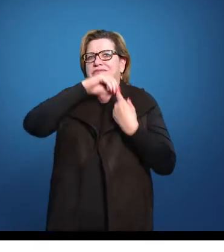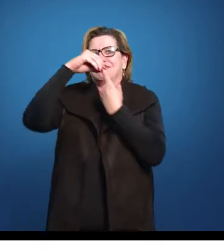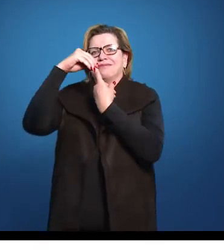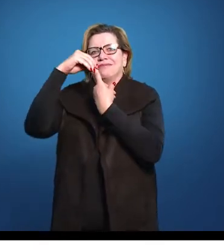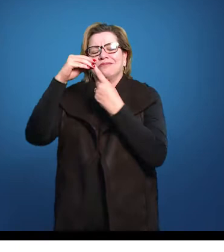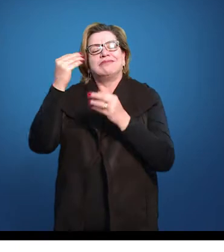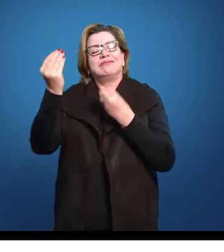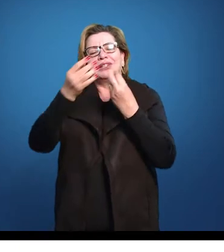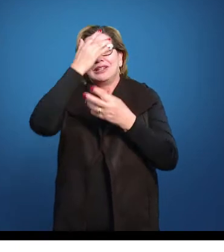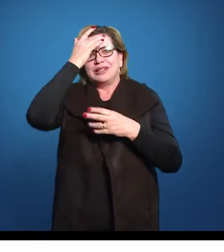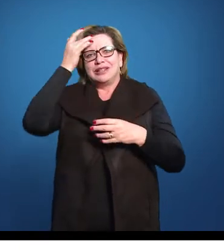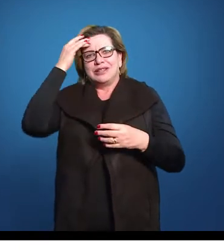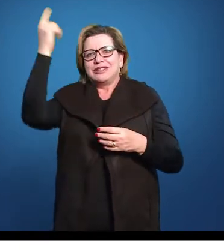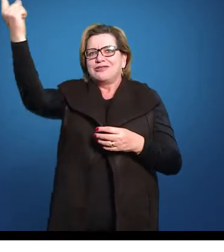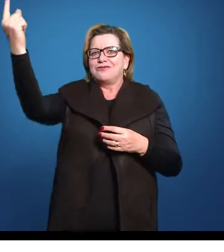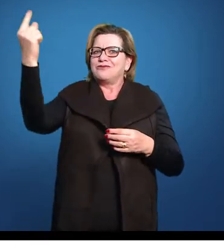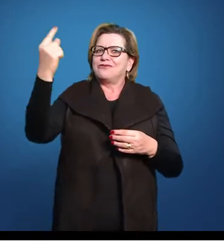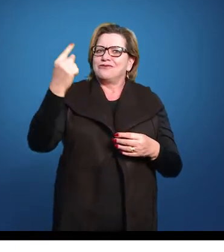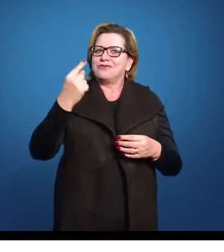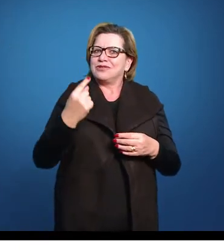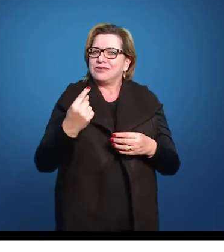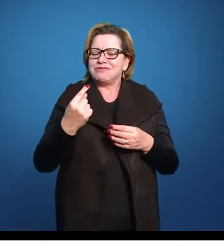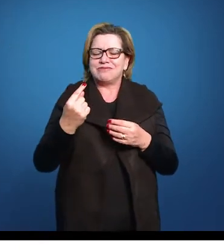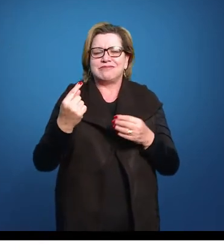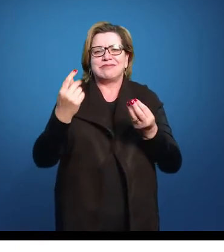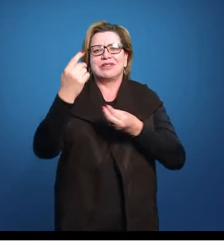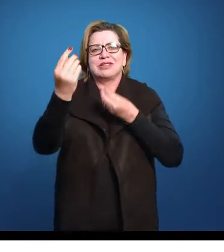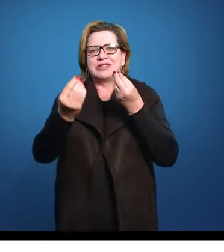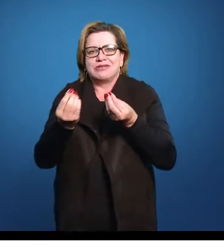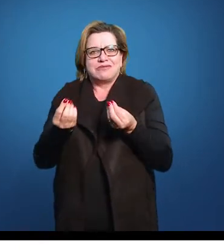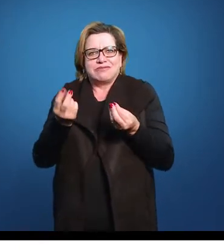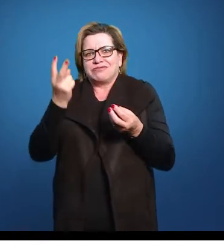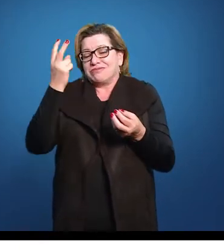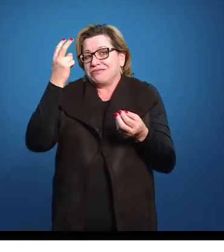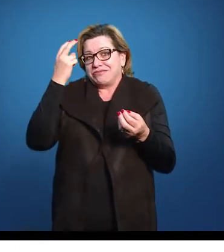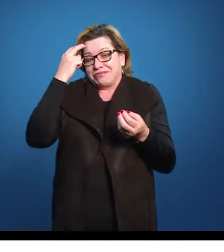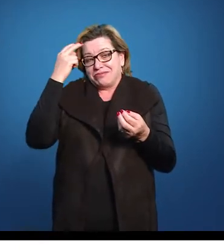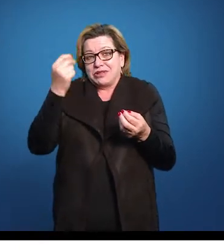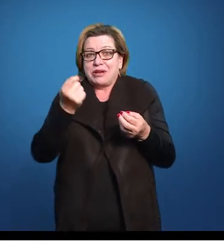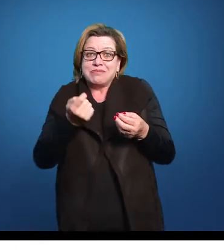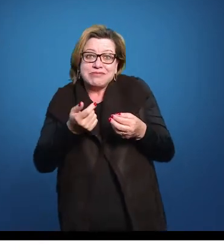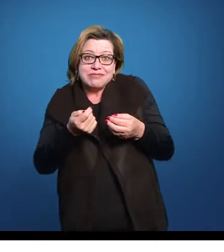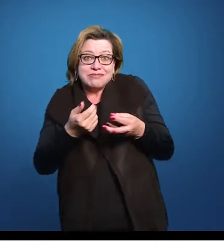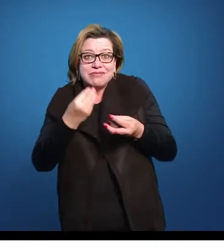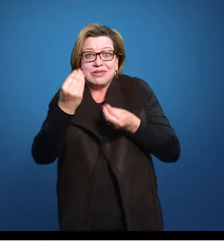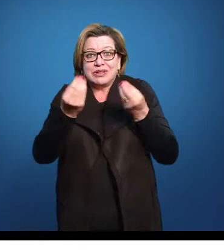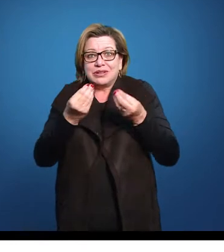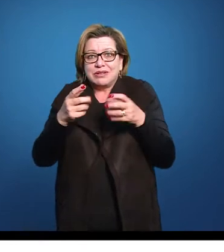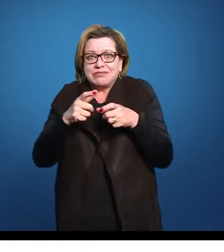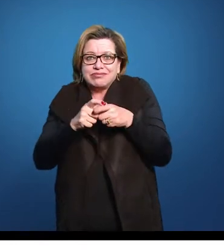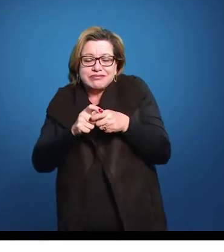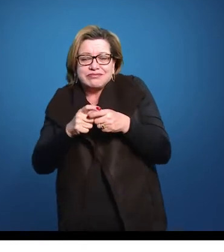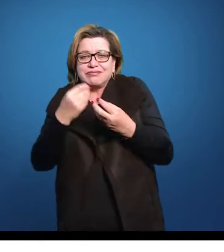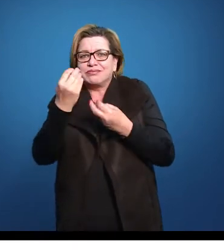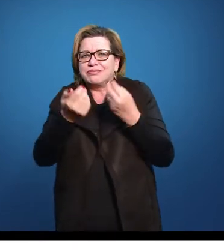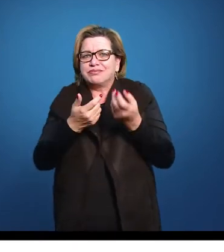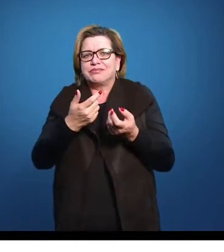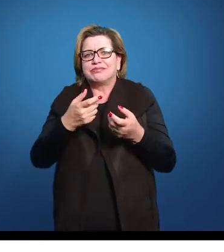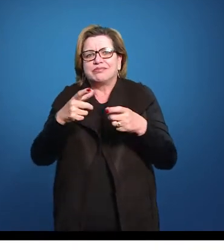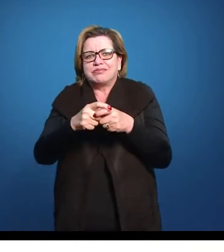As pessoas que vinham para cá eram pessoas que não tinham acesso à cultura letrada a maior parte. A gente sempre teve uma minoria de pessoas